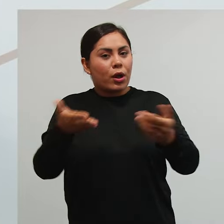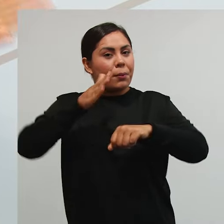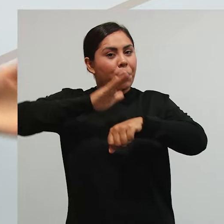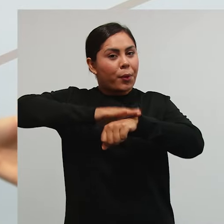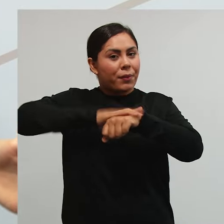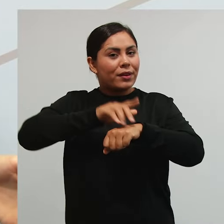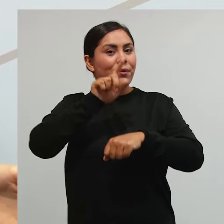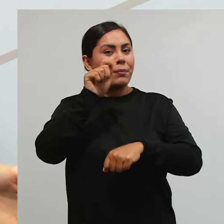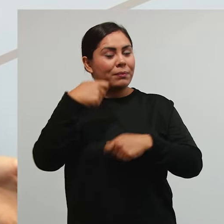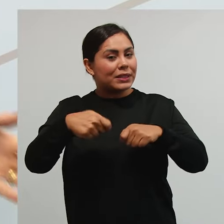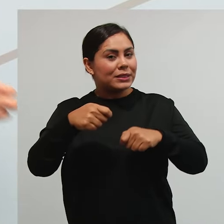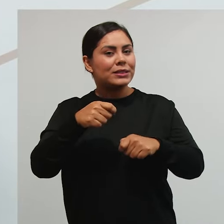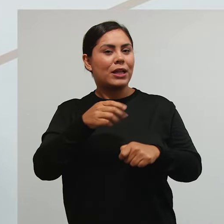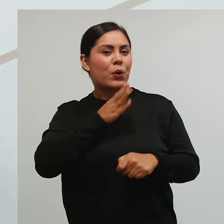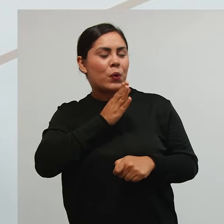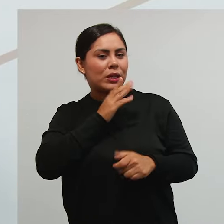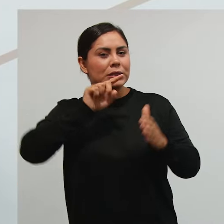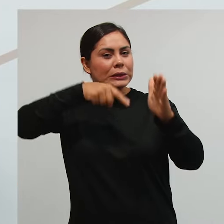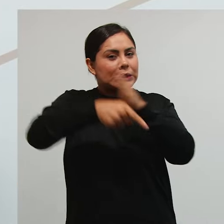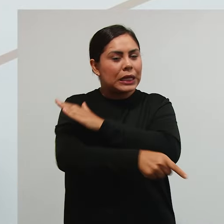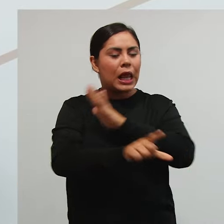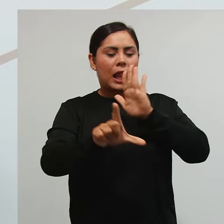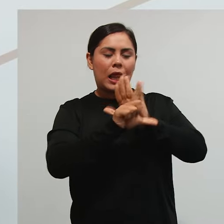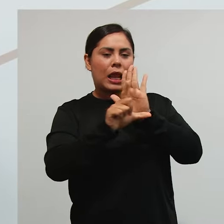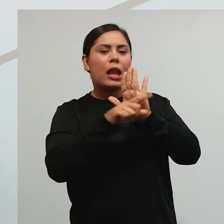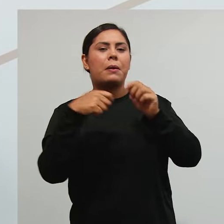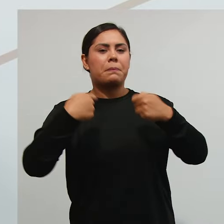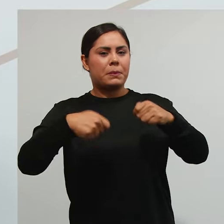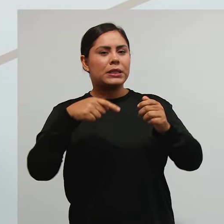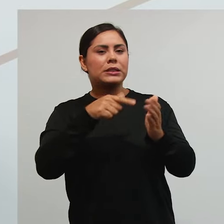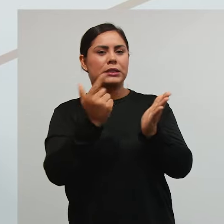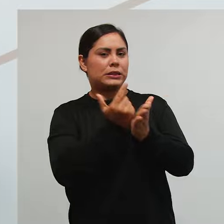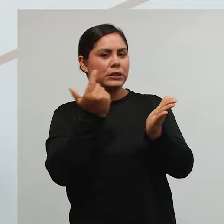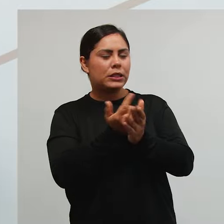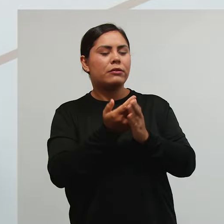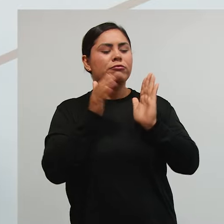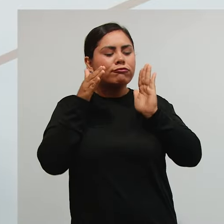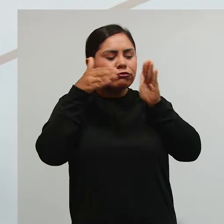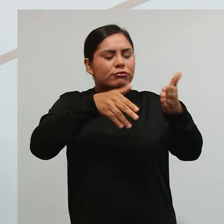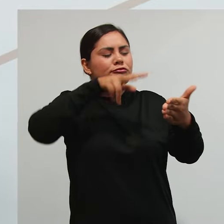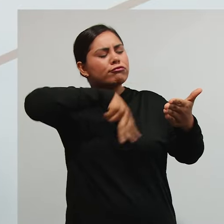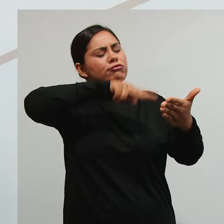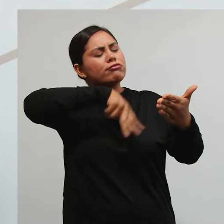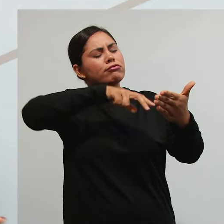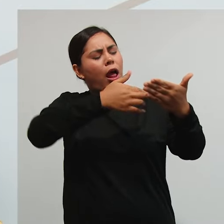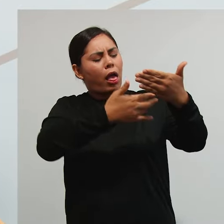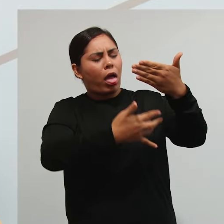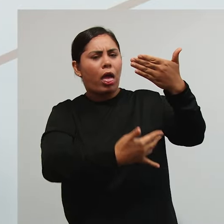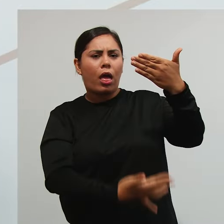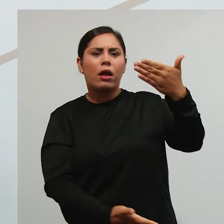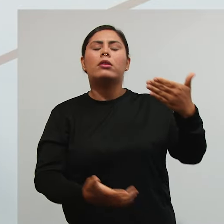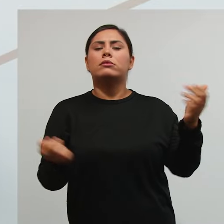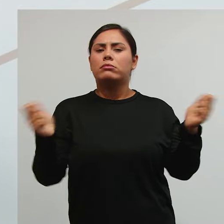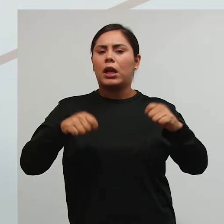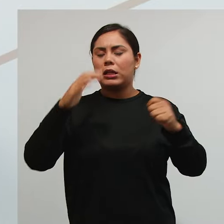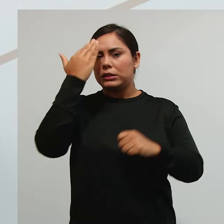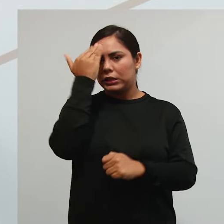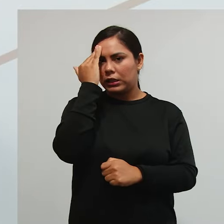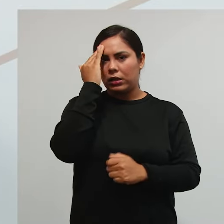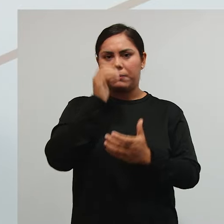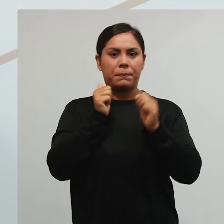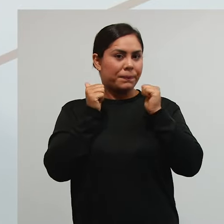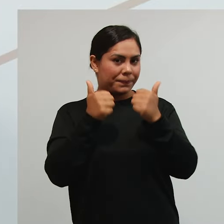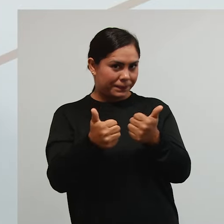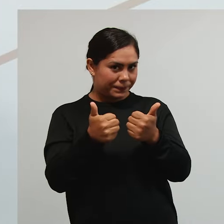Vocês têm que conhecer o que diz a lei e também têm que dar uma lida na doutrina de direito tributário para fazer essa imersão realmente nas espécies tributárias.